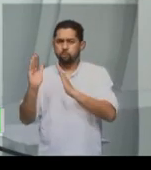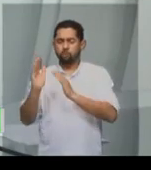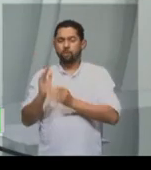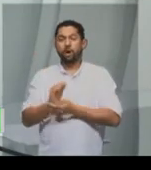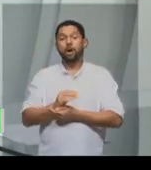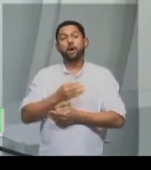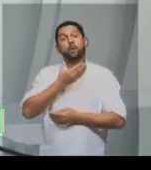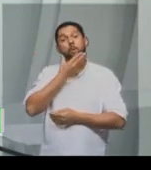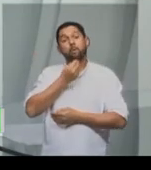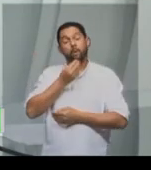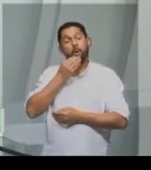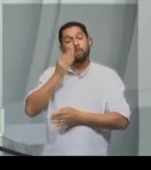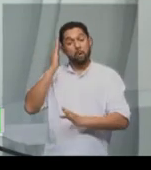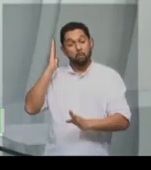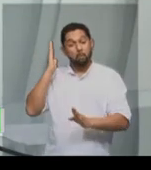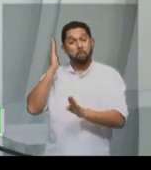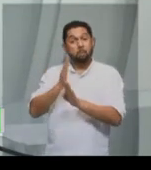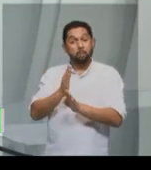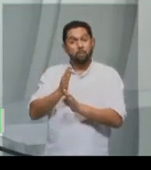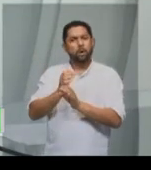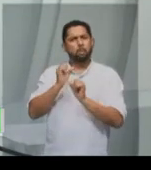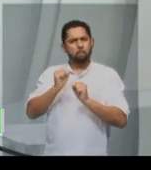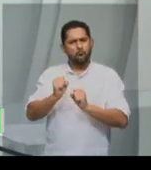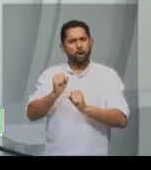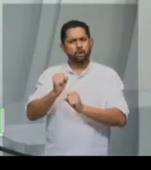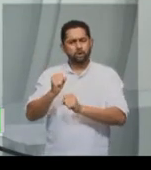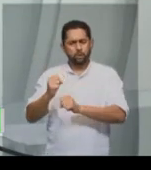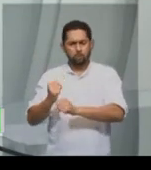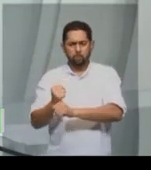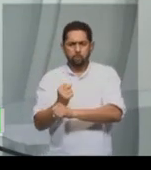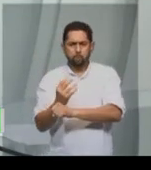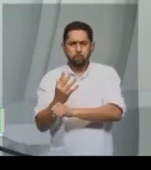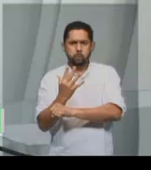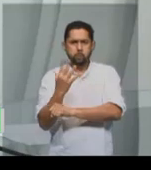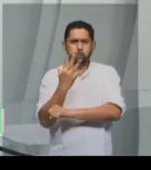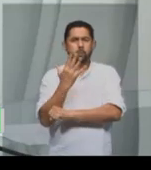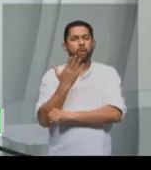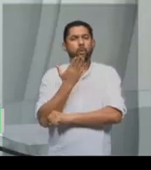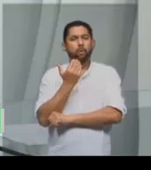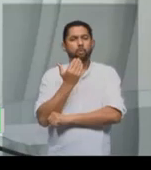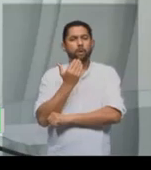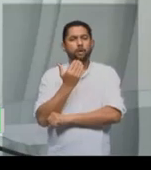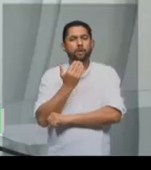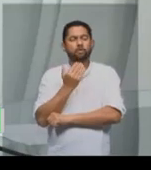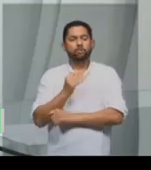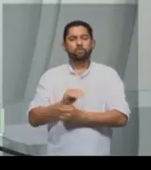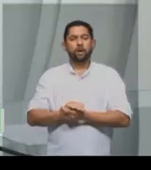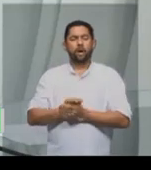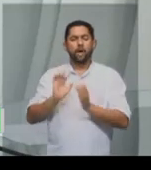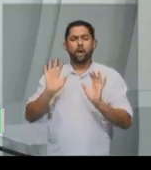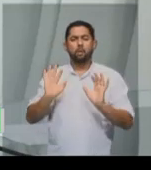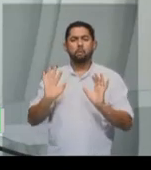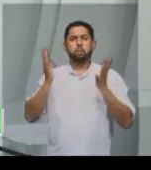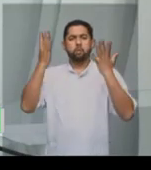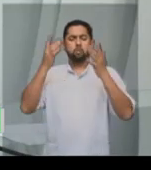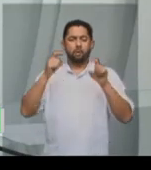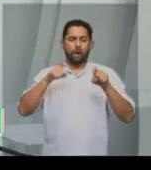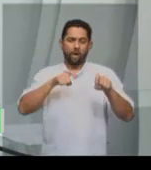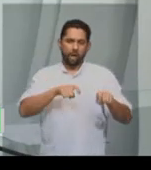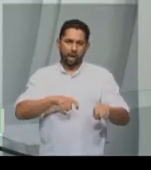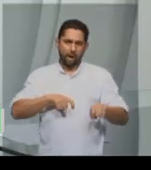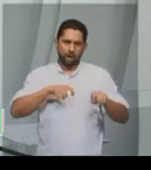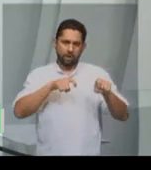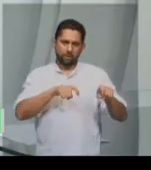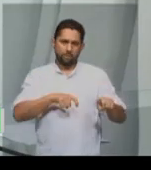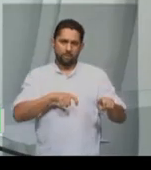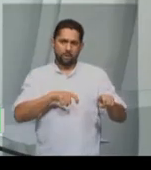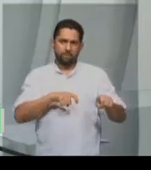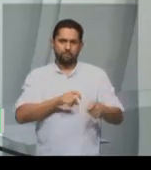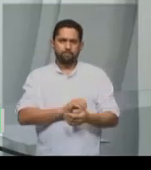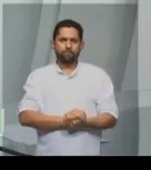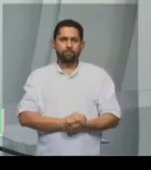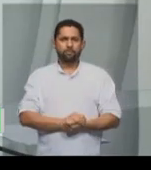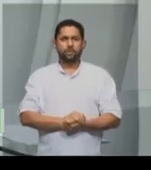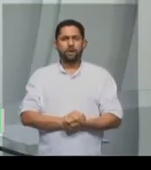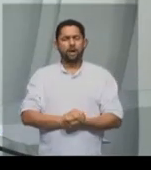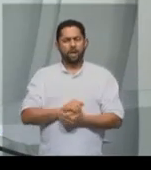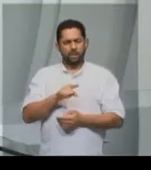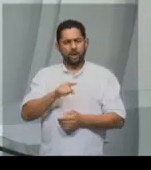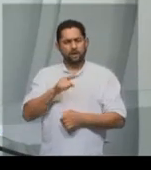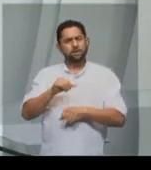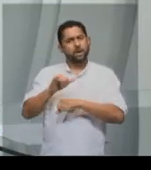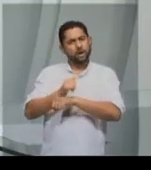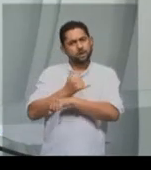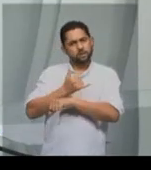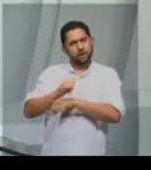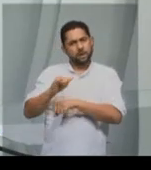poderia plantar e aí gente dá isso ao nome de revolução agrícola. E nesse processo de plantar os